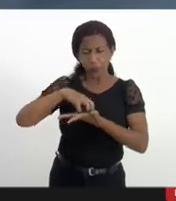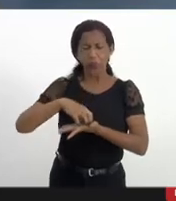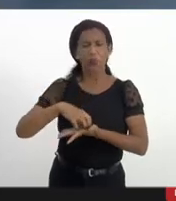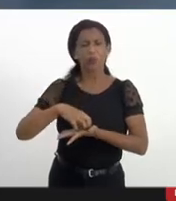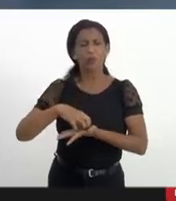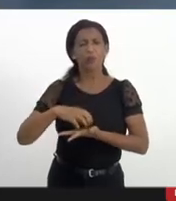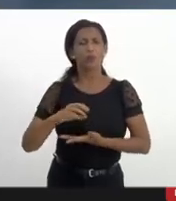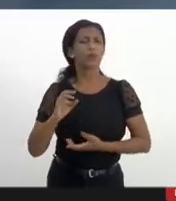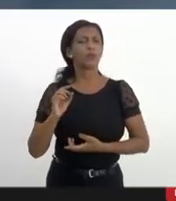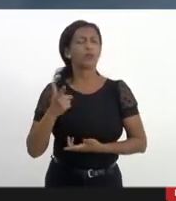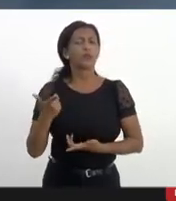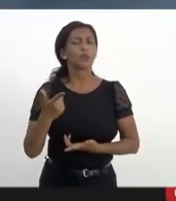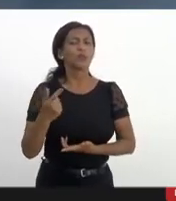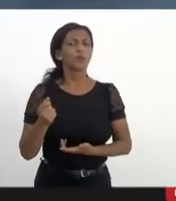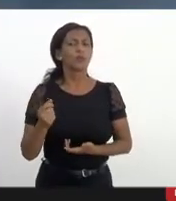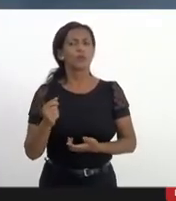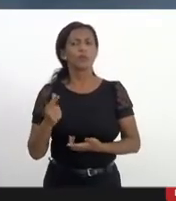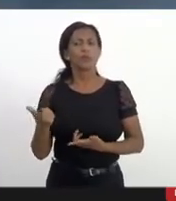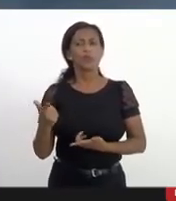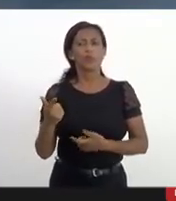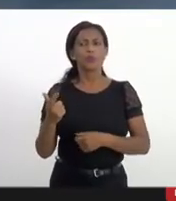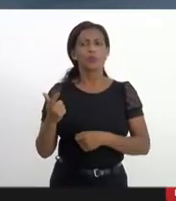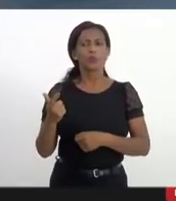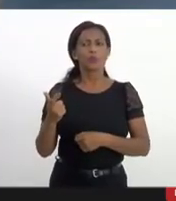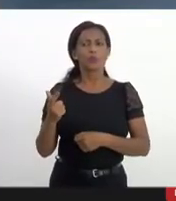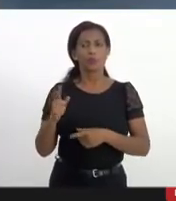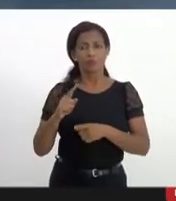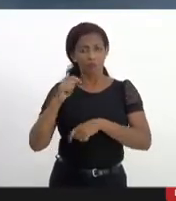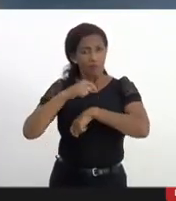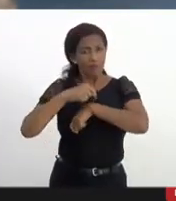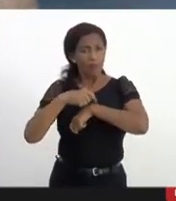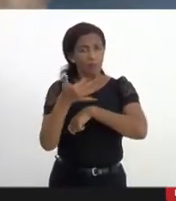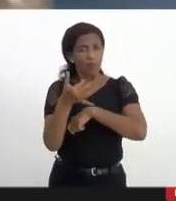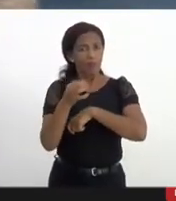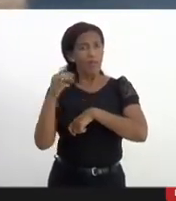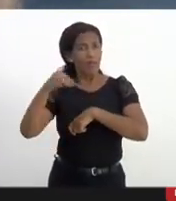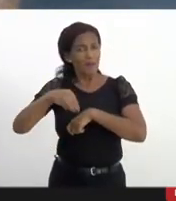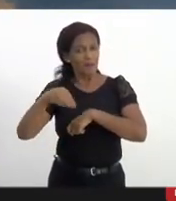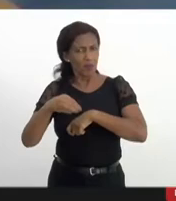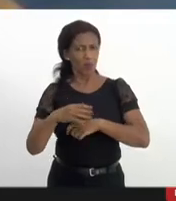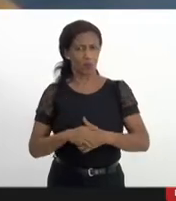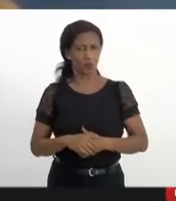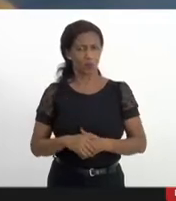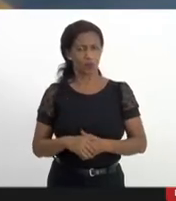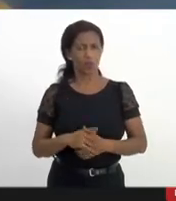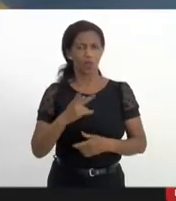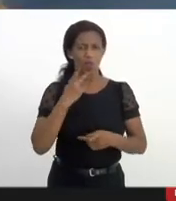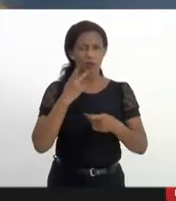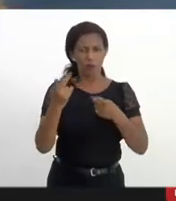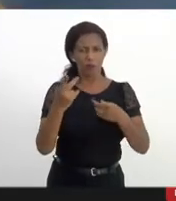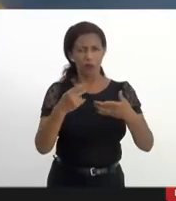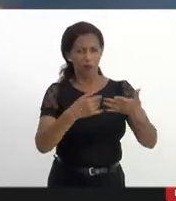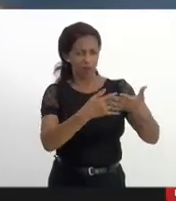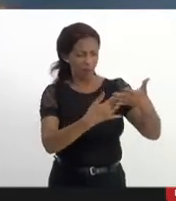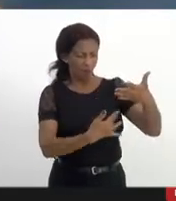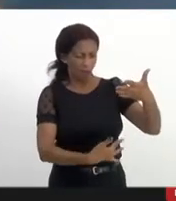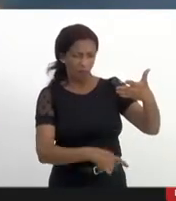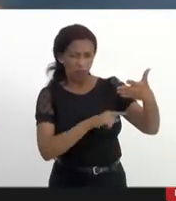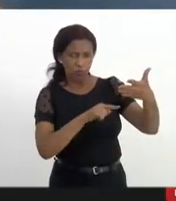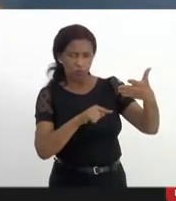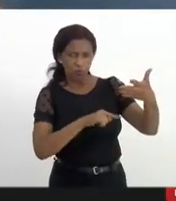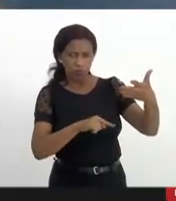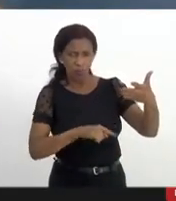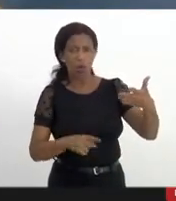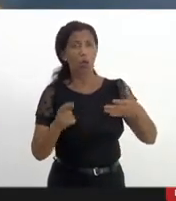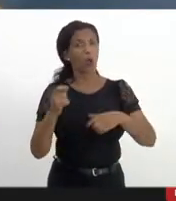essas questões e terá o tempo de dez minutos para responder. vou avisando no chat o tempo passando, mas, no geral,